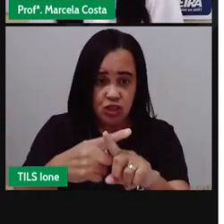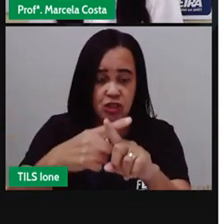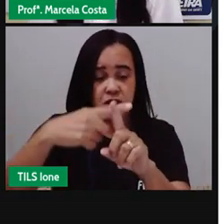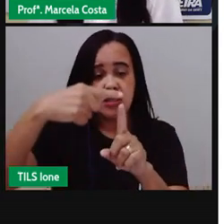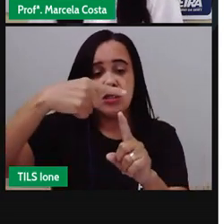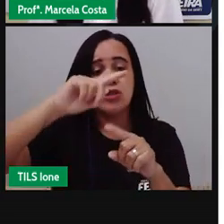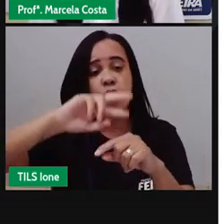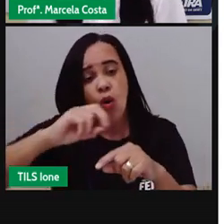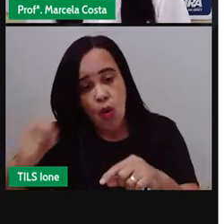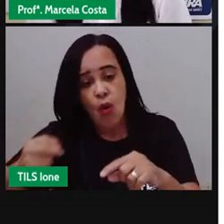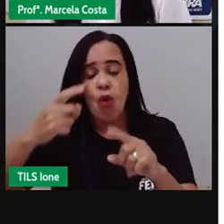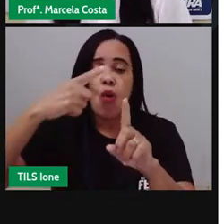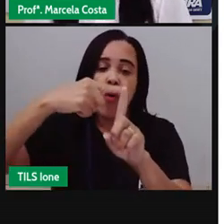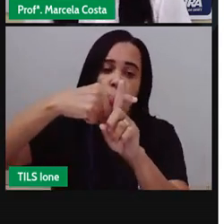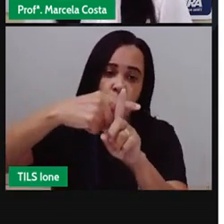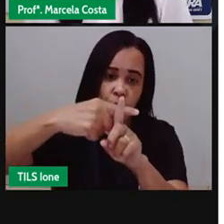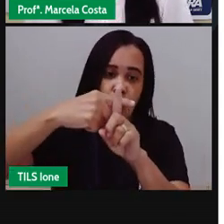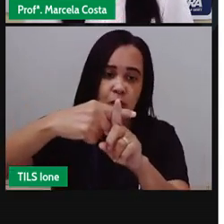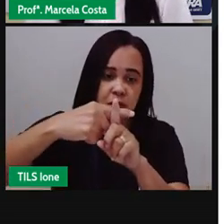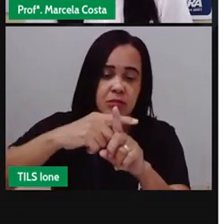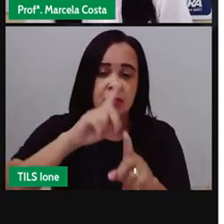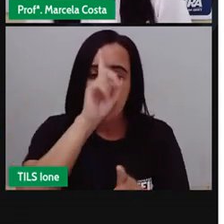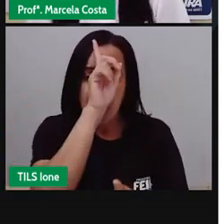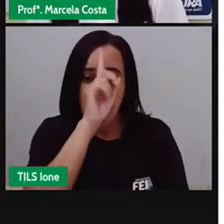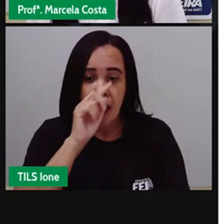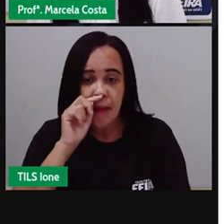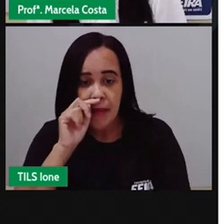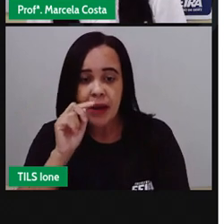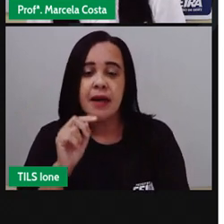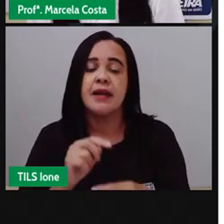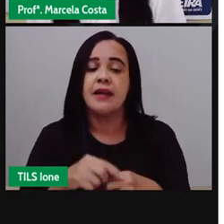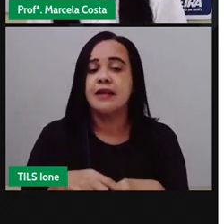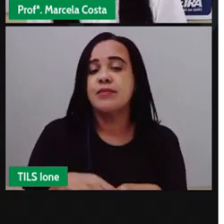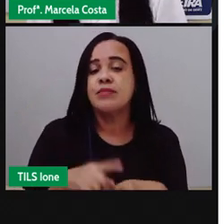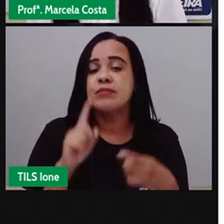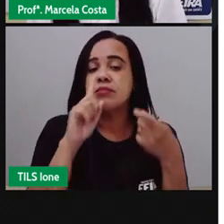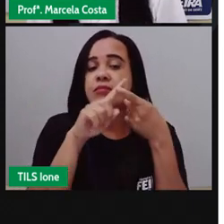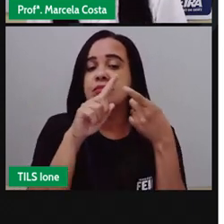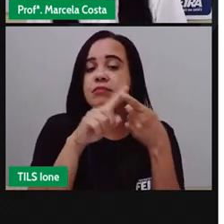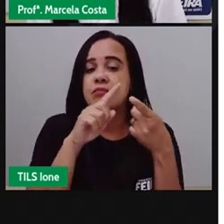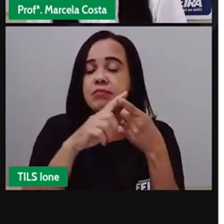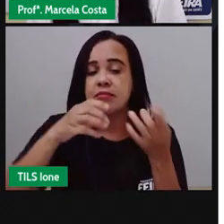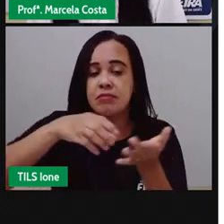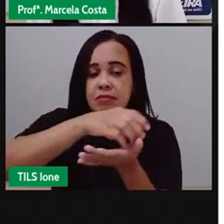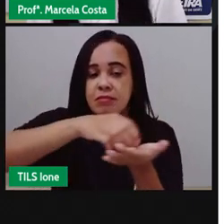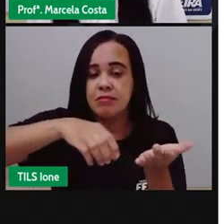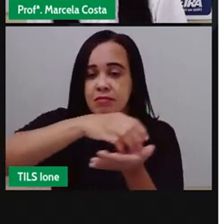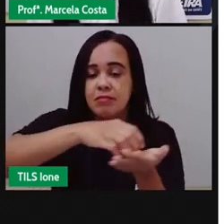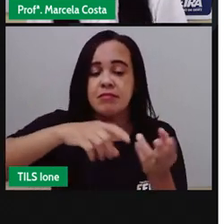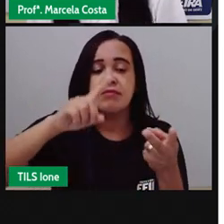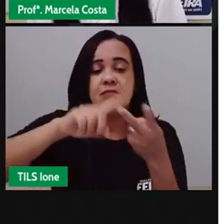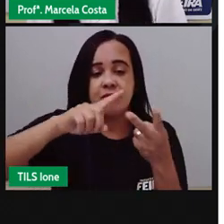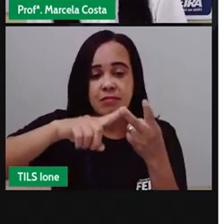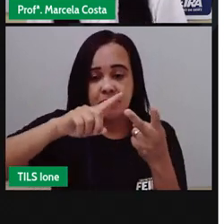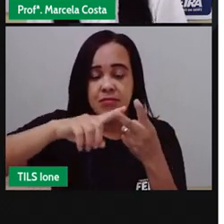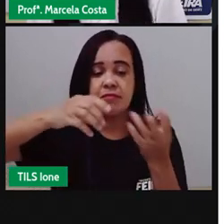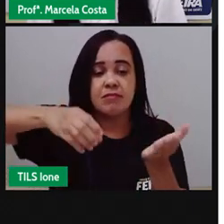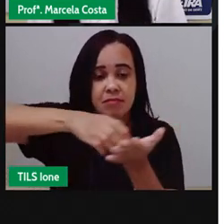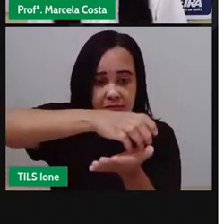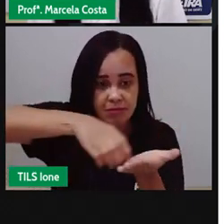vamos lá? Amarelo. Então, tem esse carro amarelo aqui. Olha, tem outro carro amarelo.